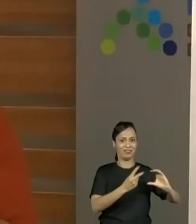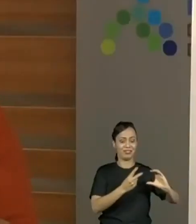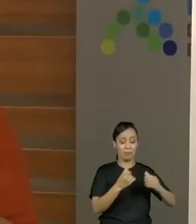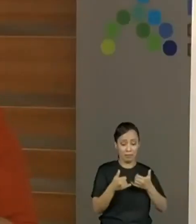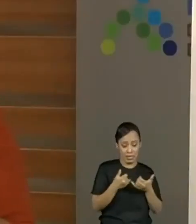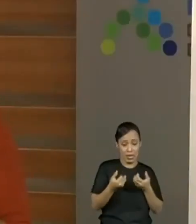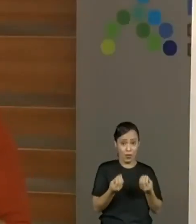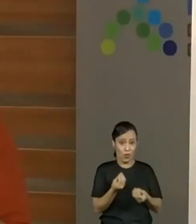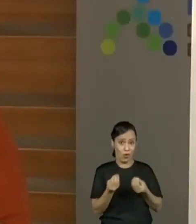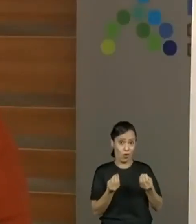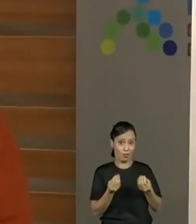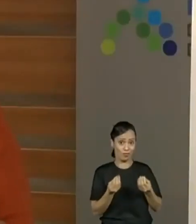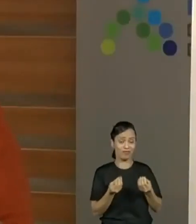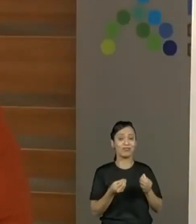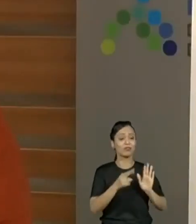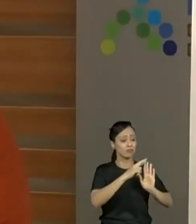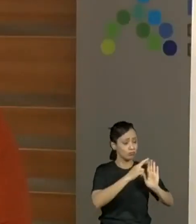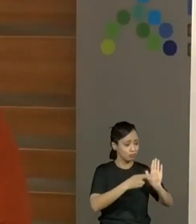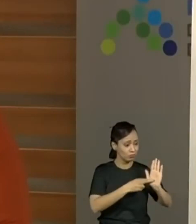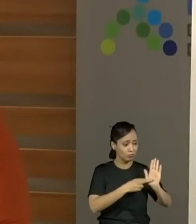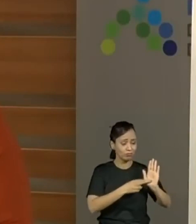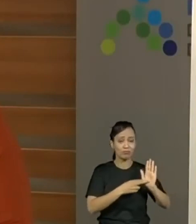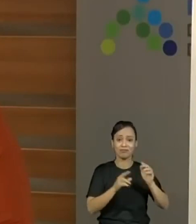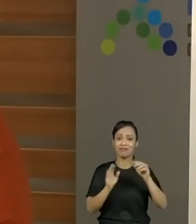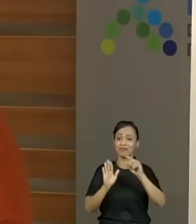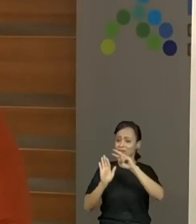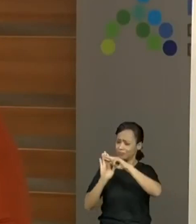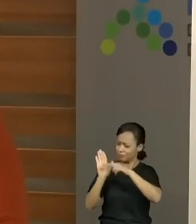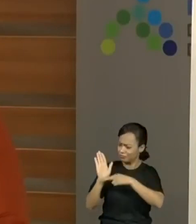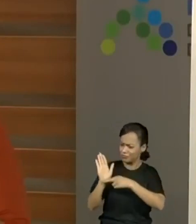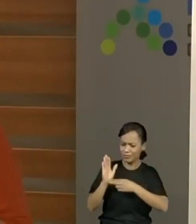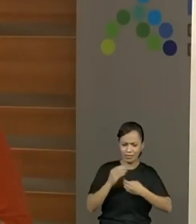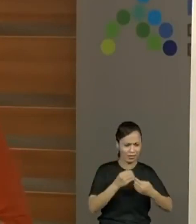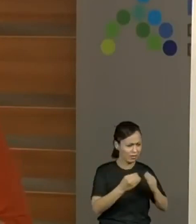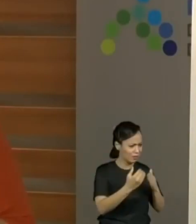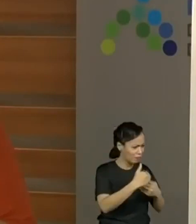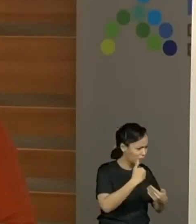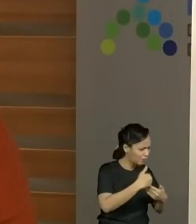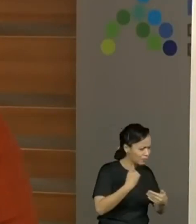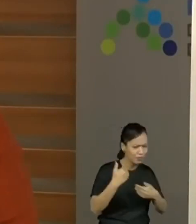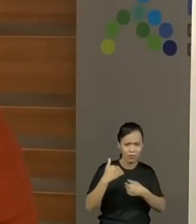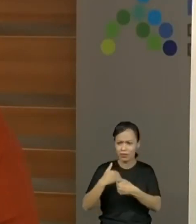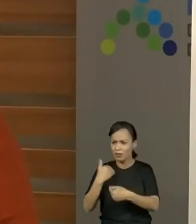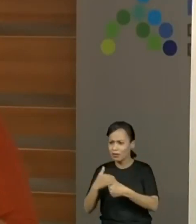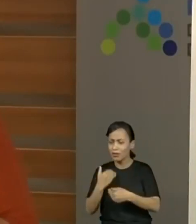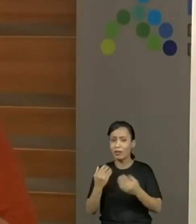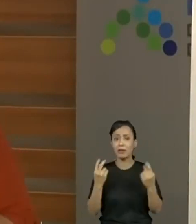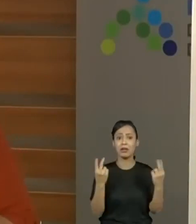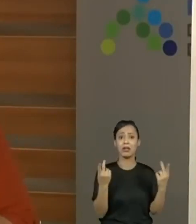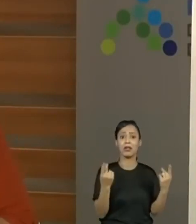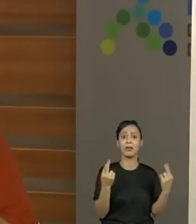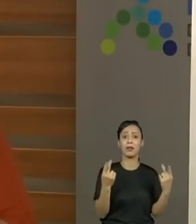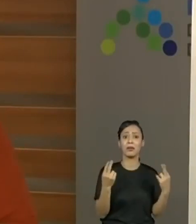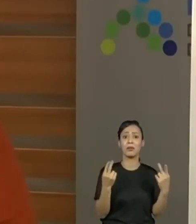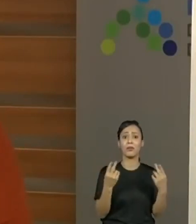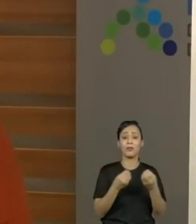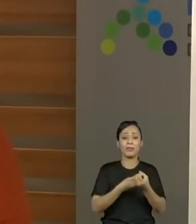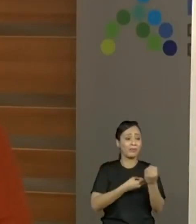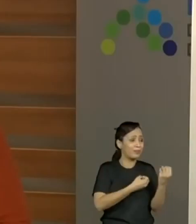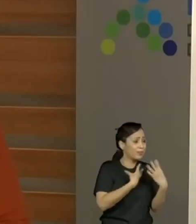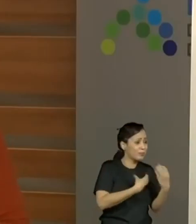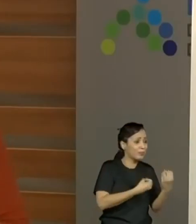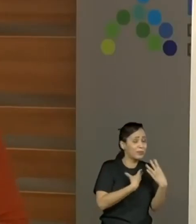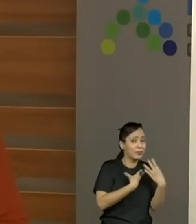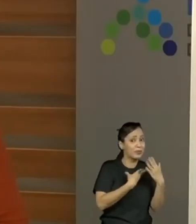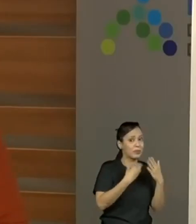Observaram? Esses dois textos têm muitas semelhanças. Na organização, na finalidade... Qual é a